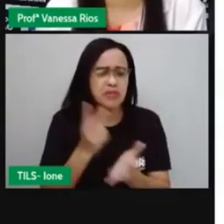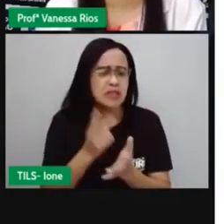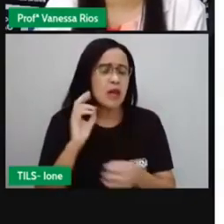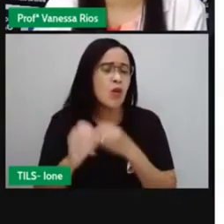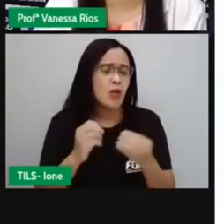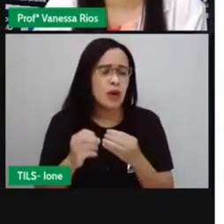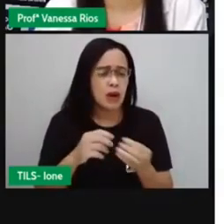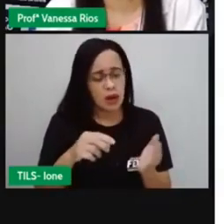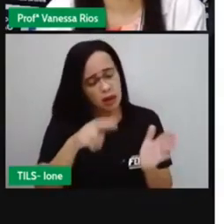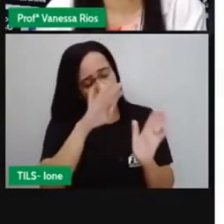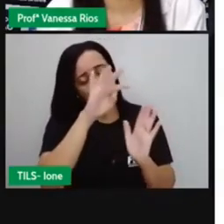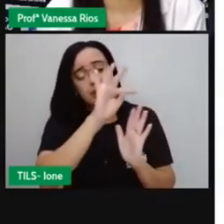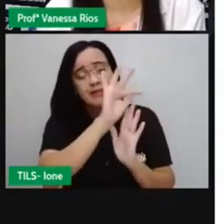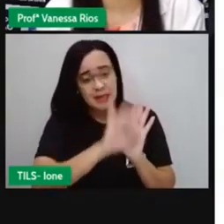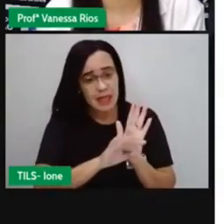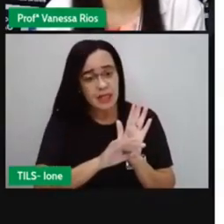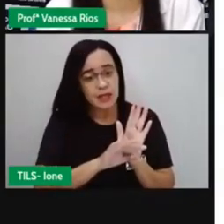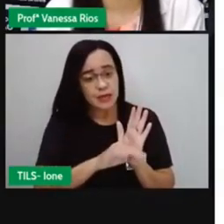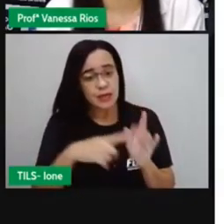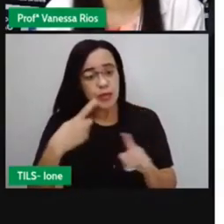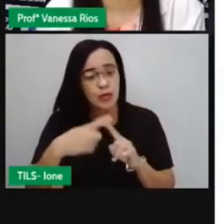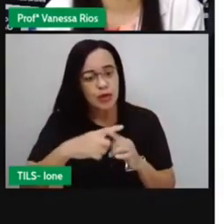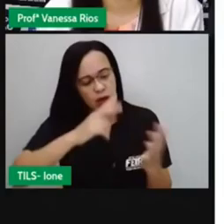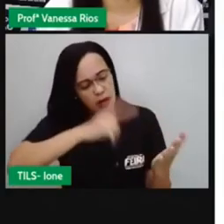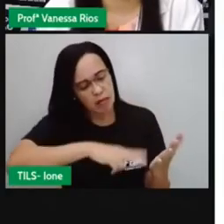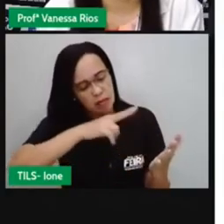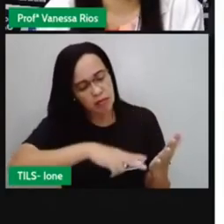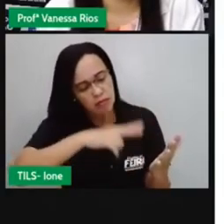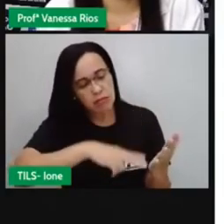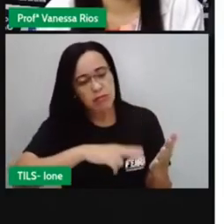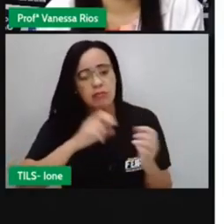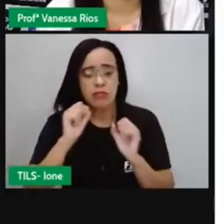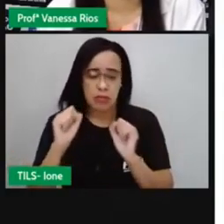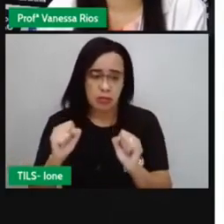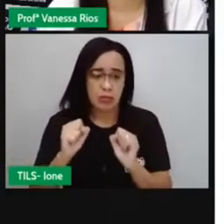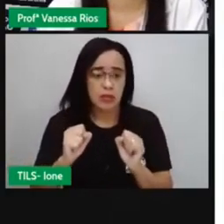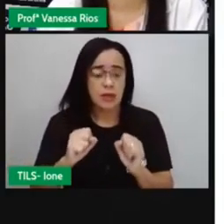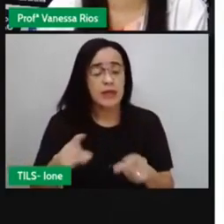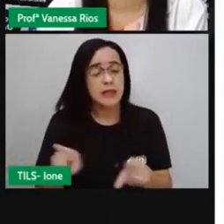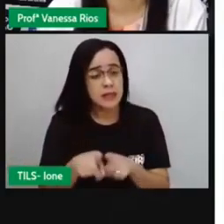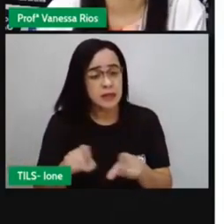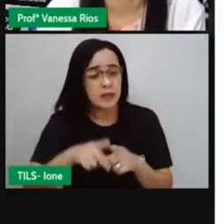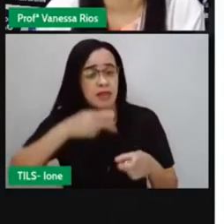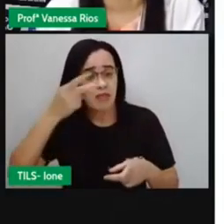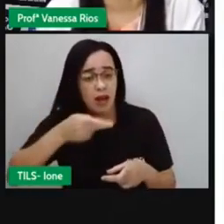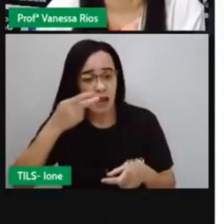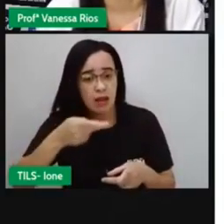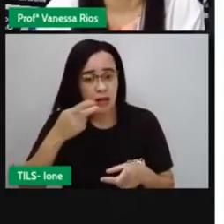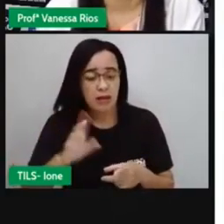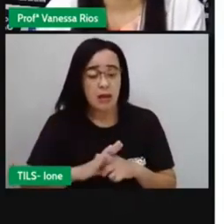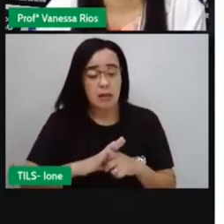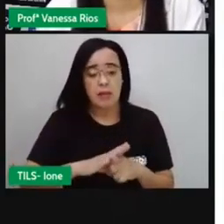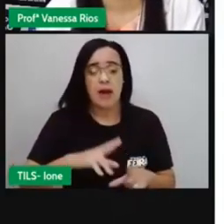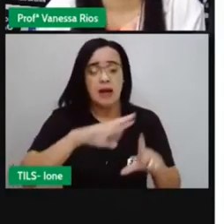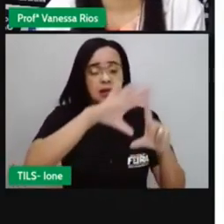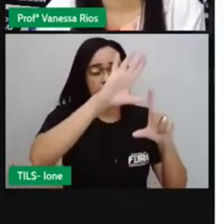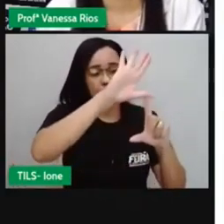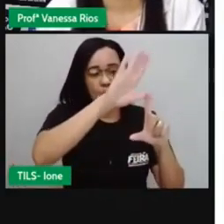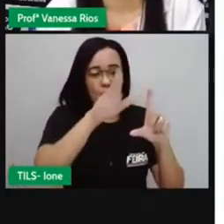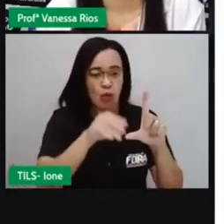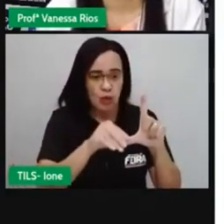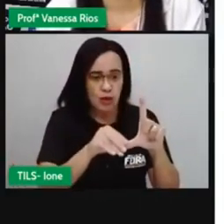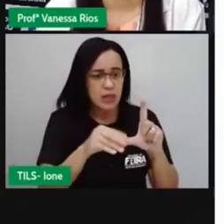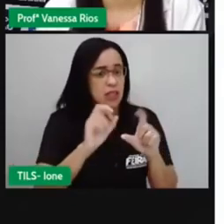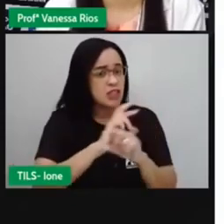Mas ela também tem a possibilidade de ser oralizada. O cartoon não. Ele não é transmitido de forma oral. Ele é